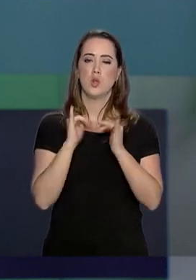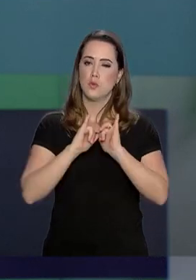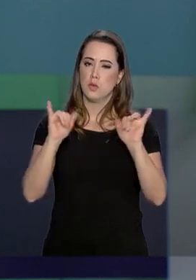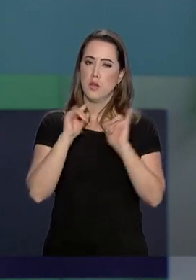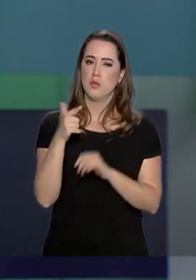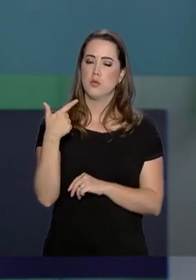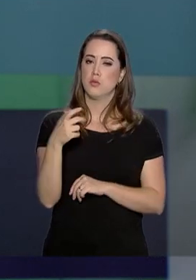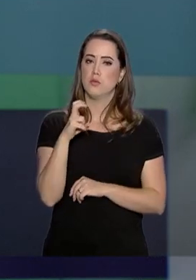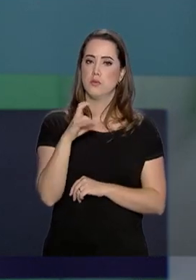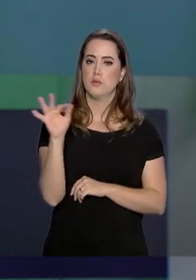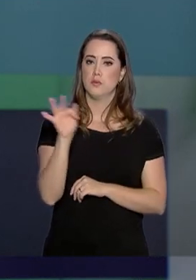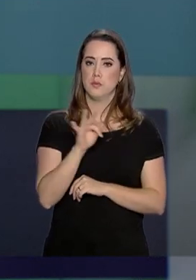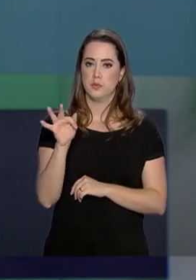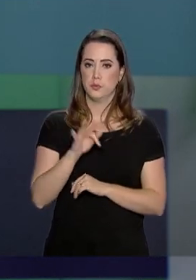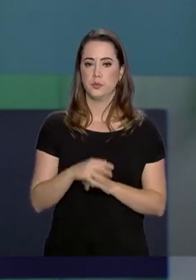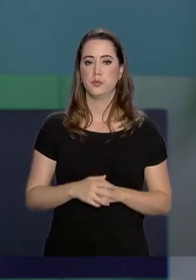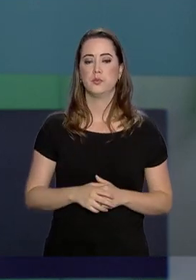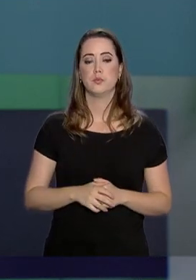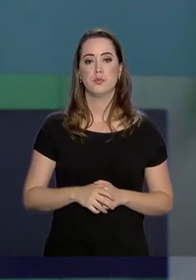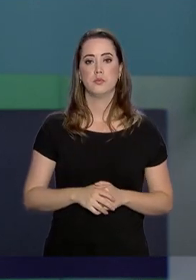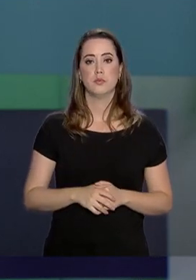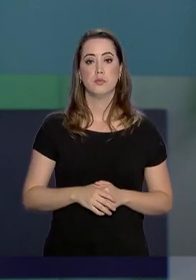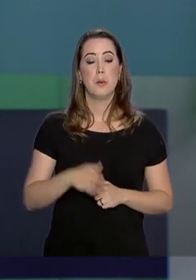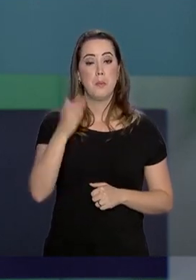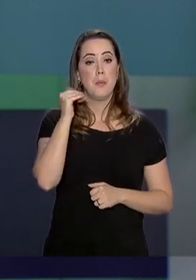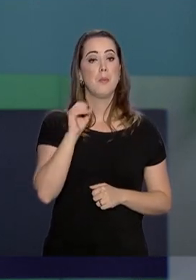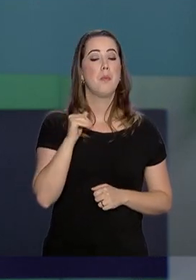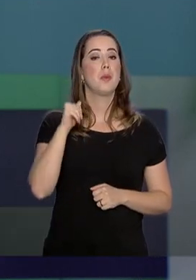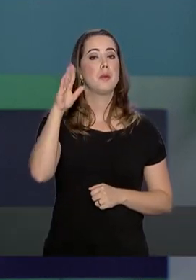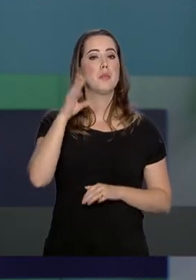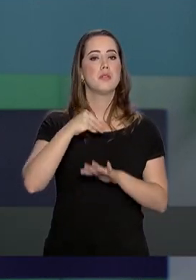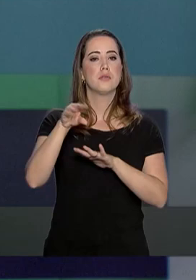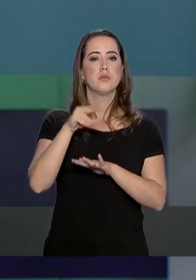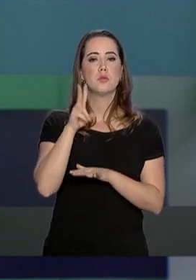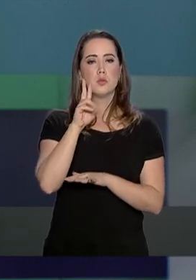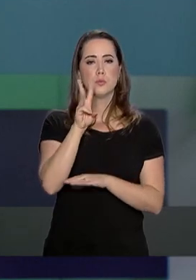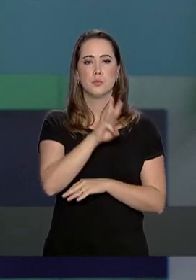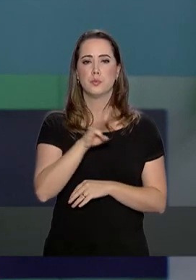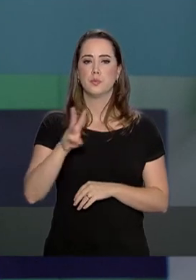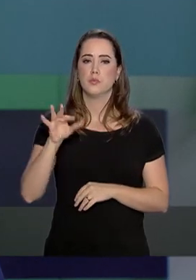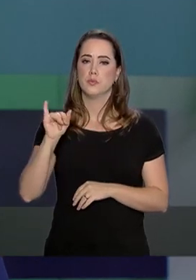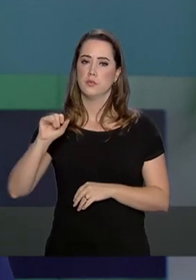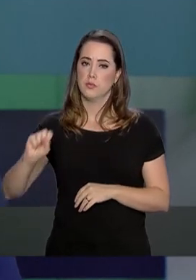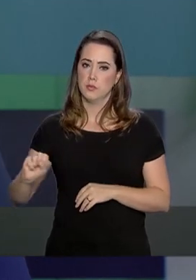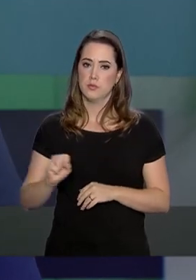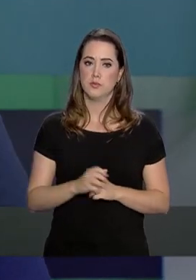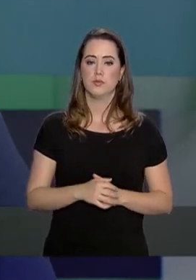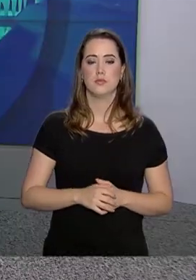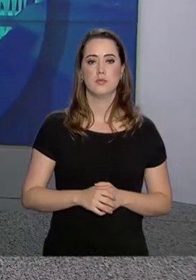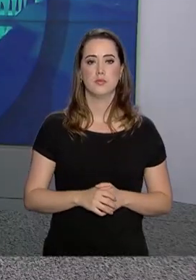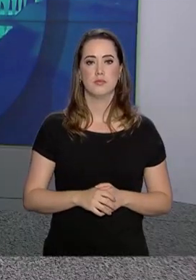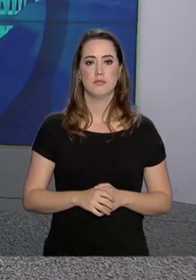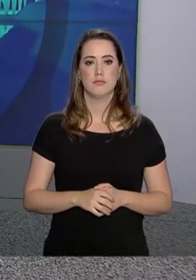será divulgado no dia 25 de fevereiro. Para mais informações, acesse a página do FIES.